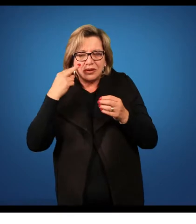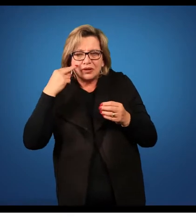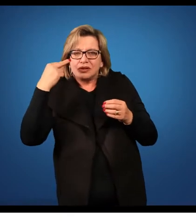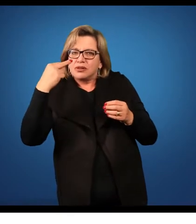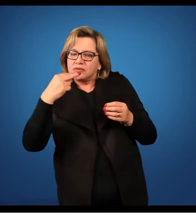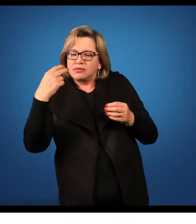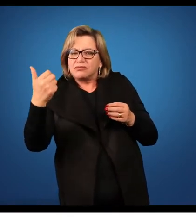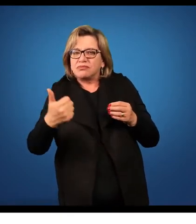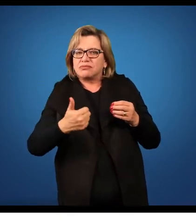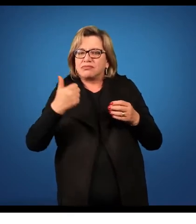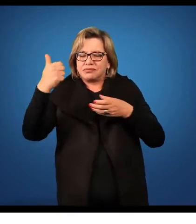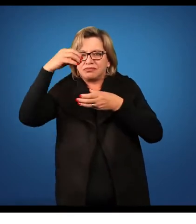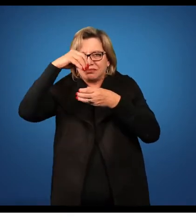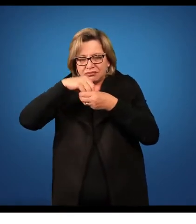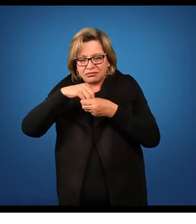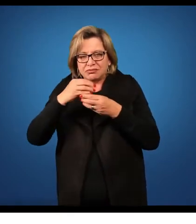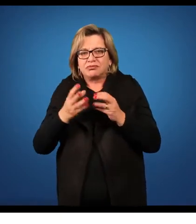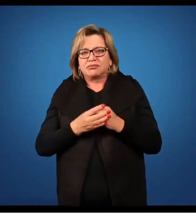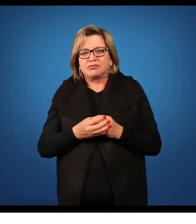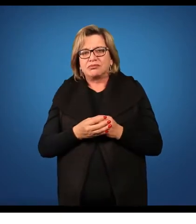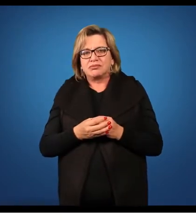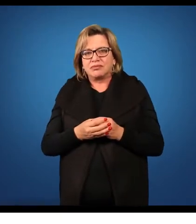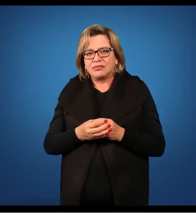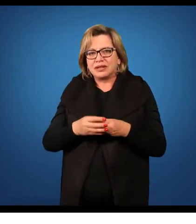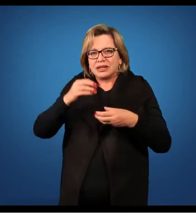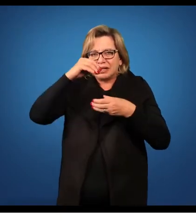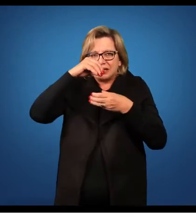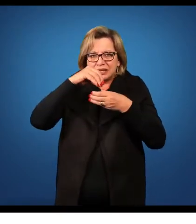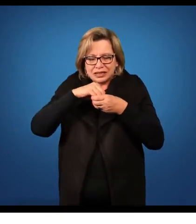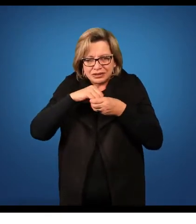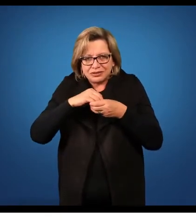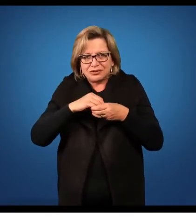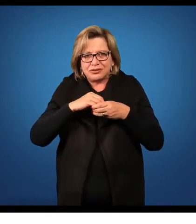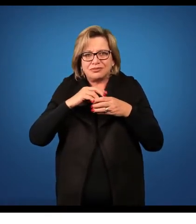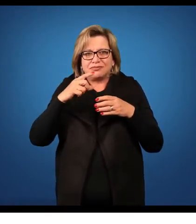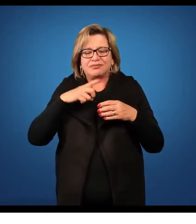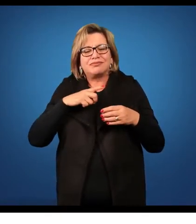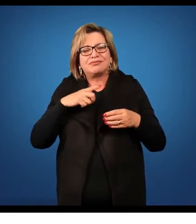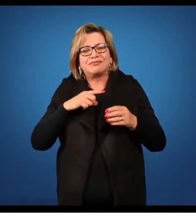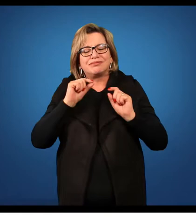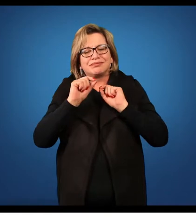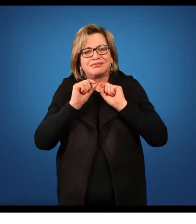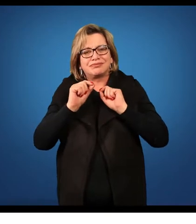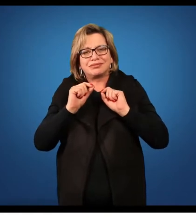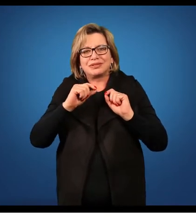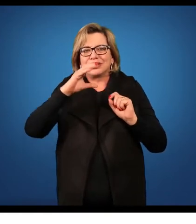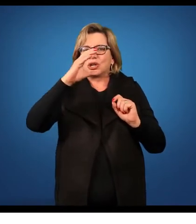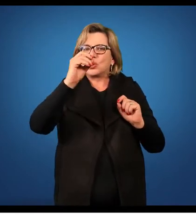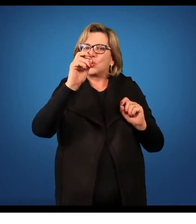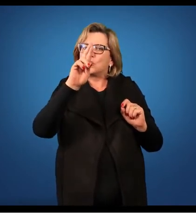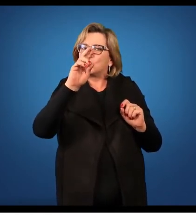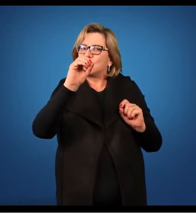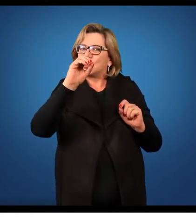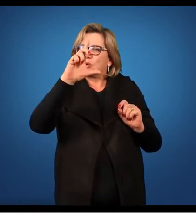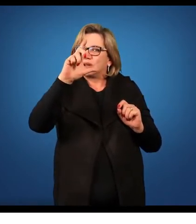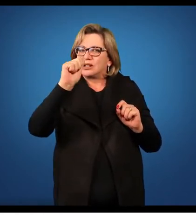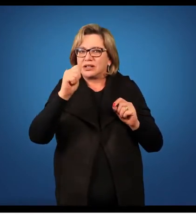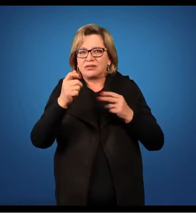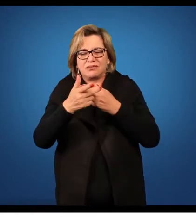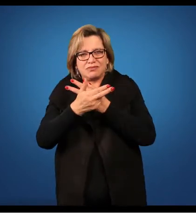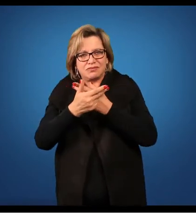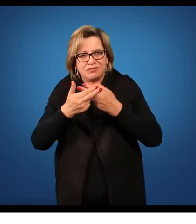visualizar a sua porção interna. Internamente, o cálice, nós temos a corola. A corola também com